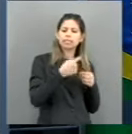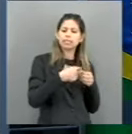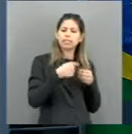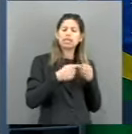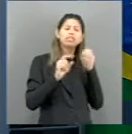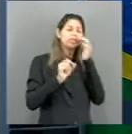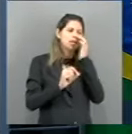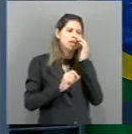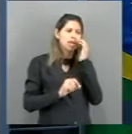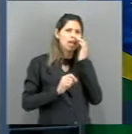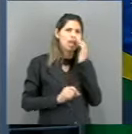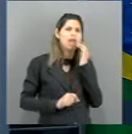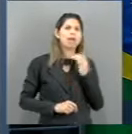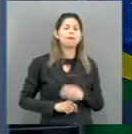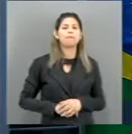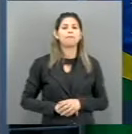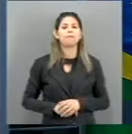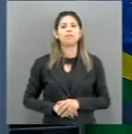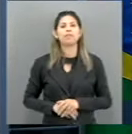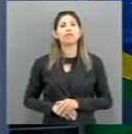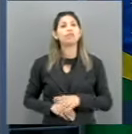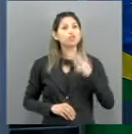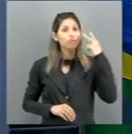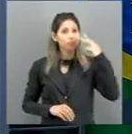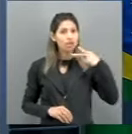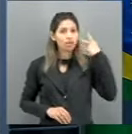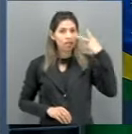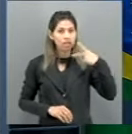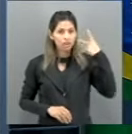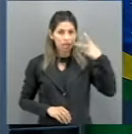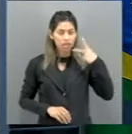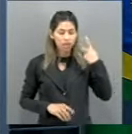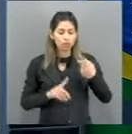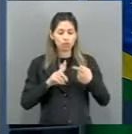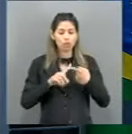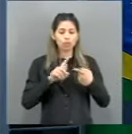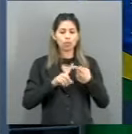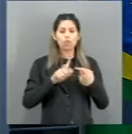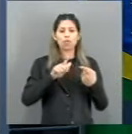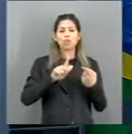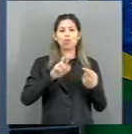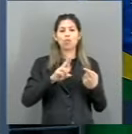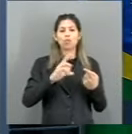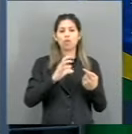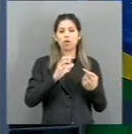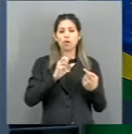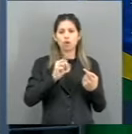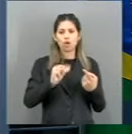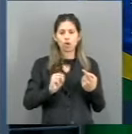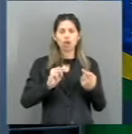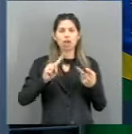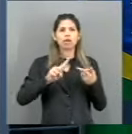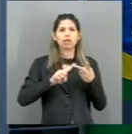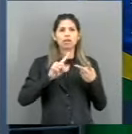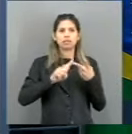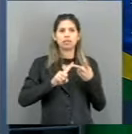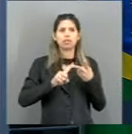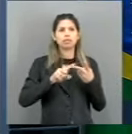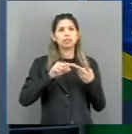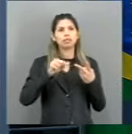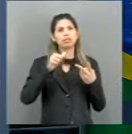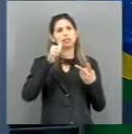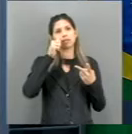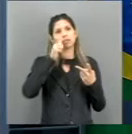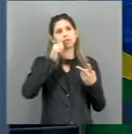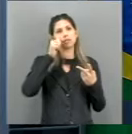pequena homenagem a eles, pelo carinho, os vereadores Lucas Caragnato e a vereadora, dois